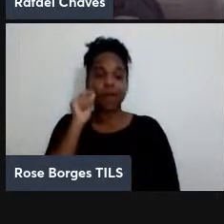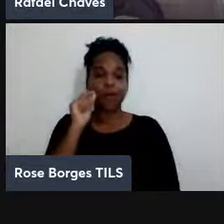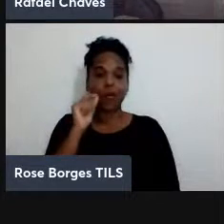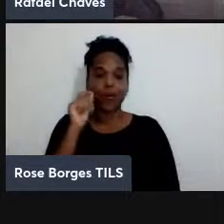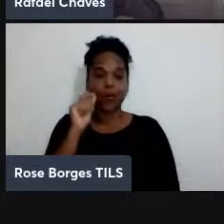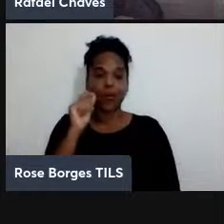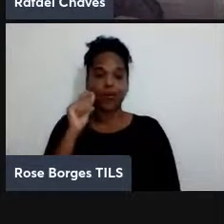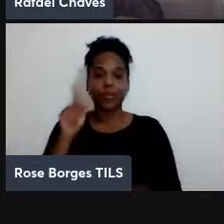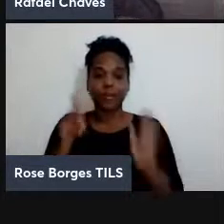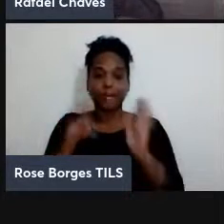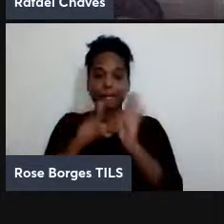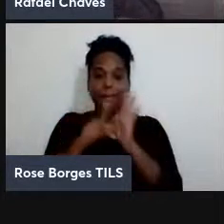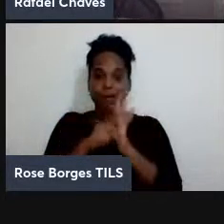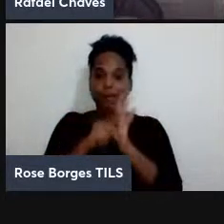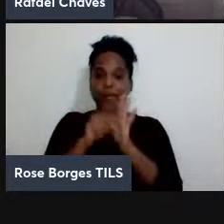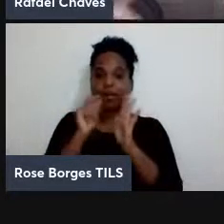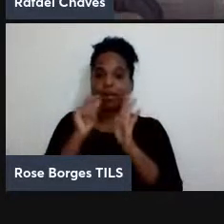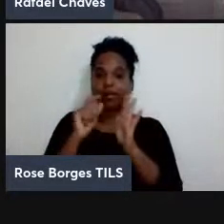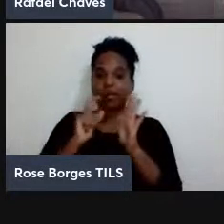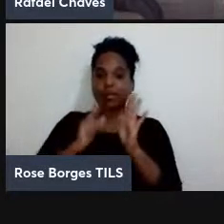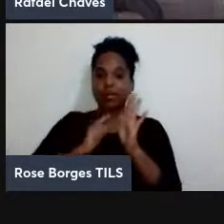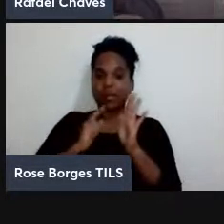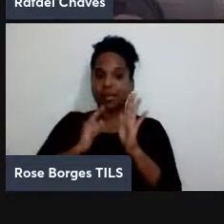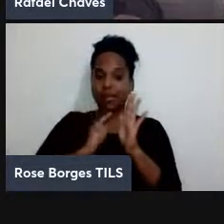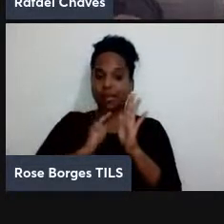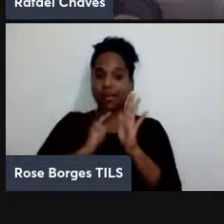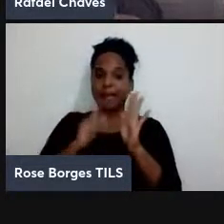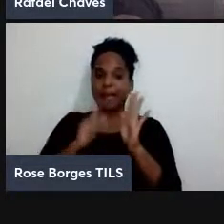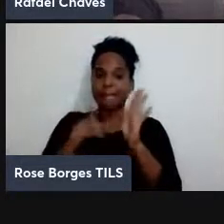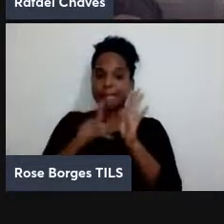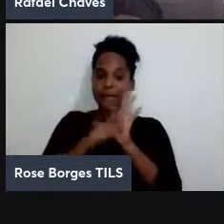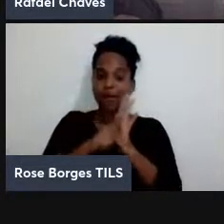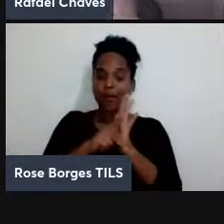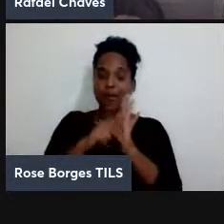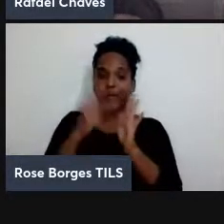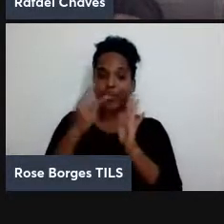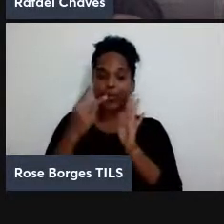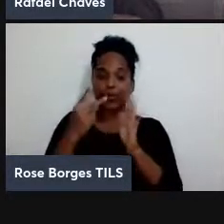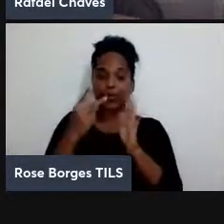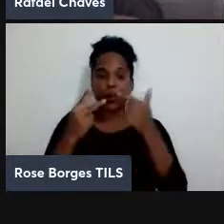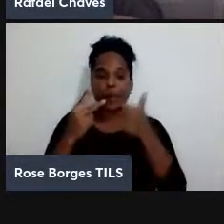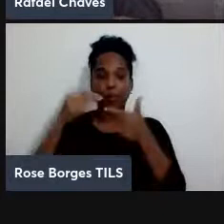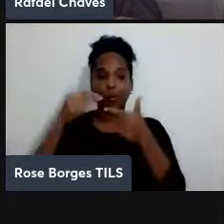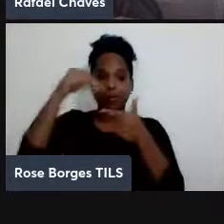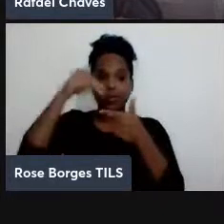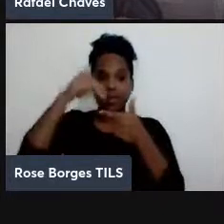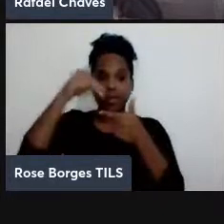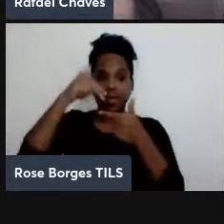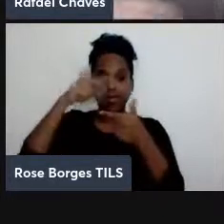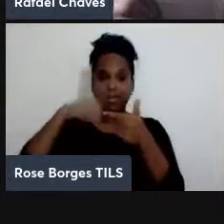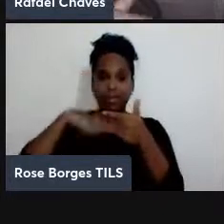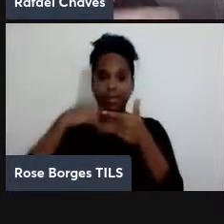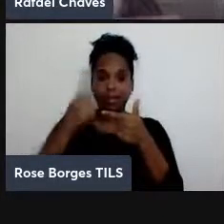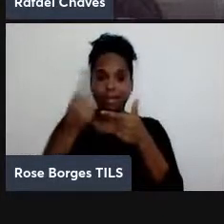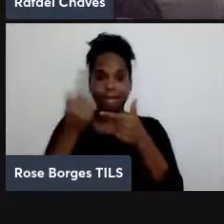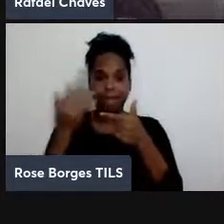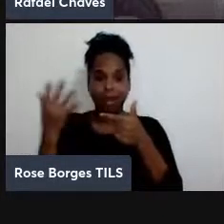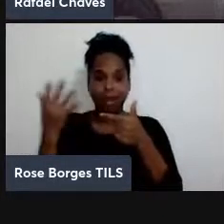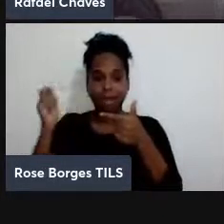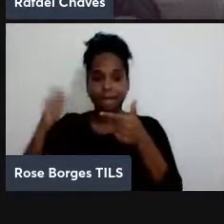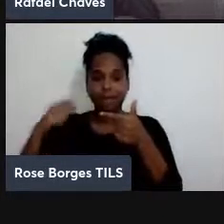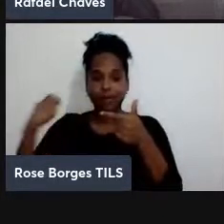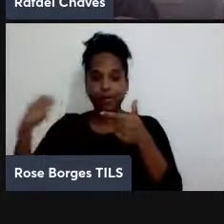eu vou ter aqui agora uma superposição de 2 elevado a n possíveis entradas que são todas as possíveis entradas que eu posso ter ali